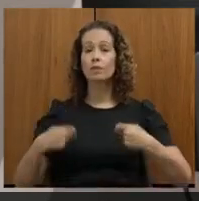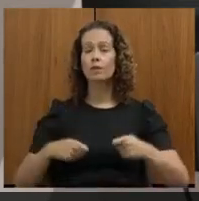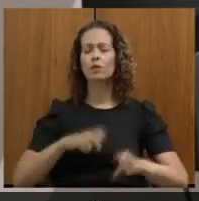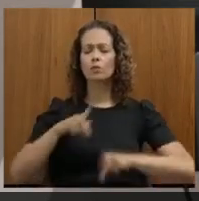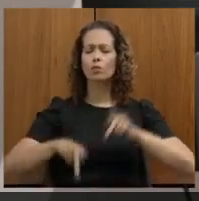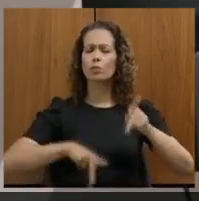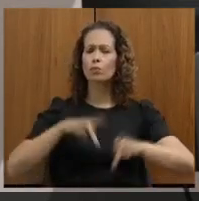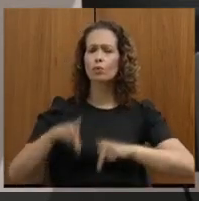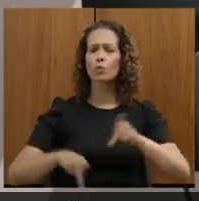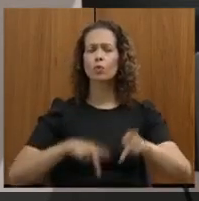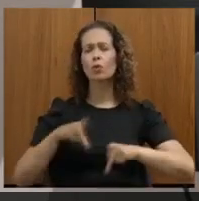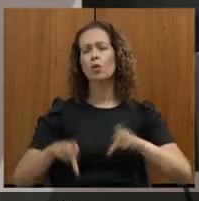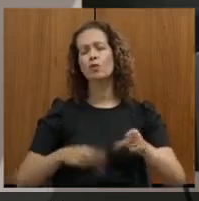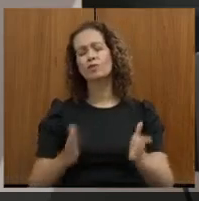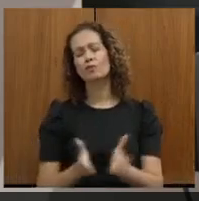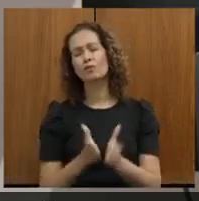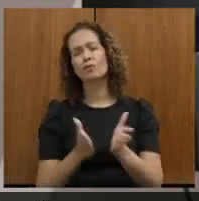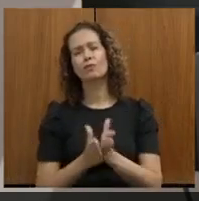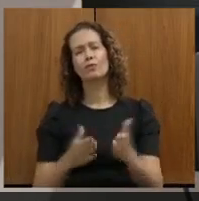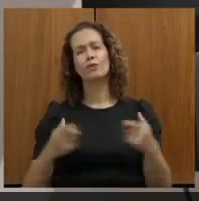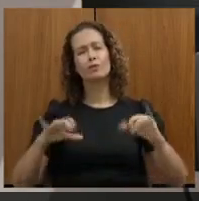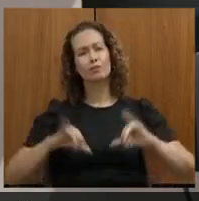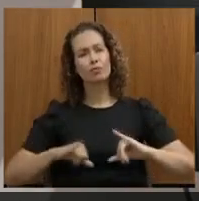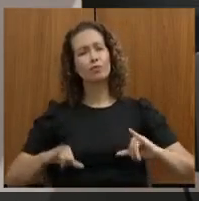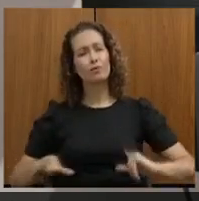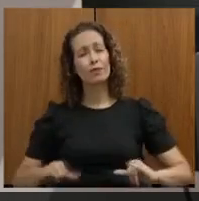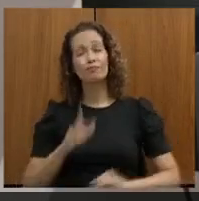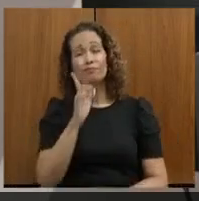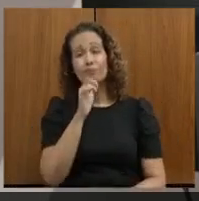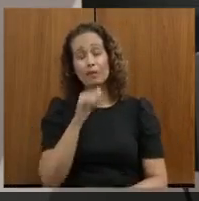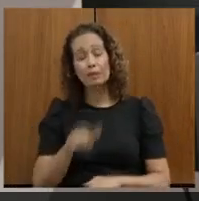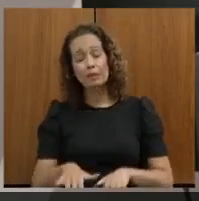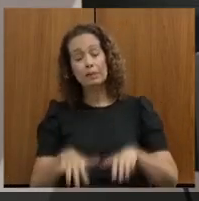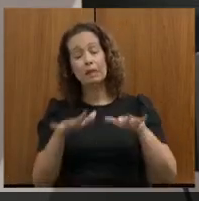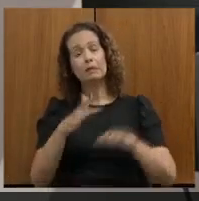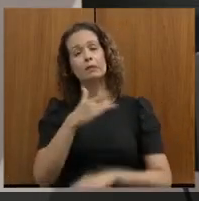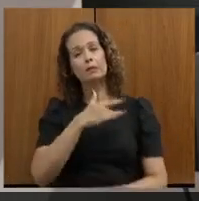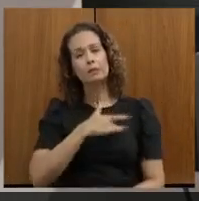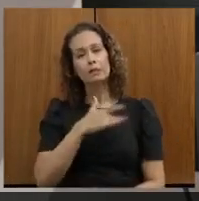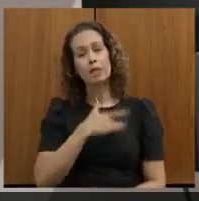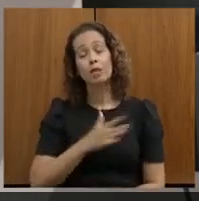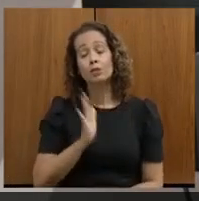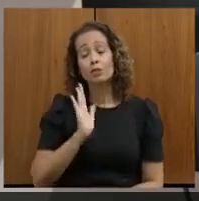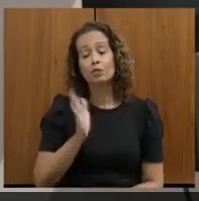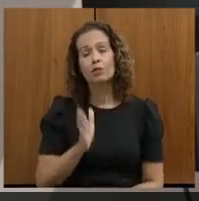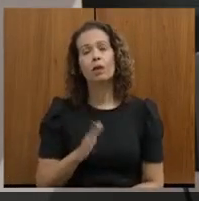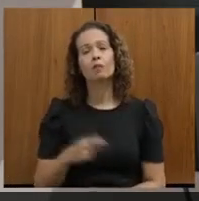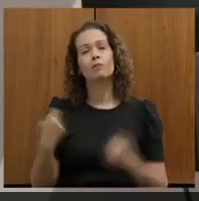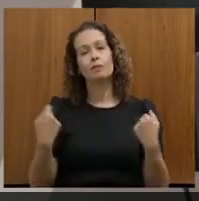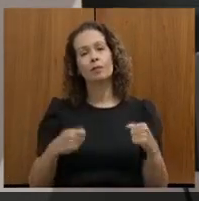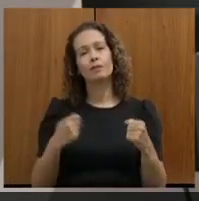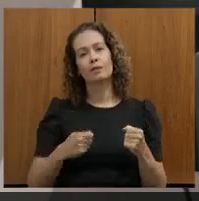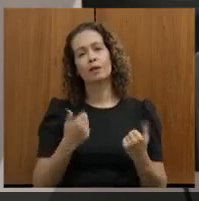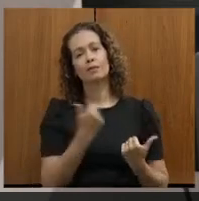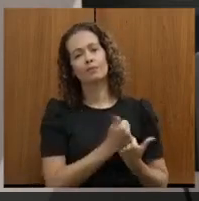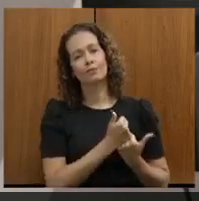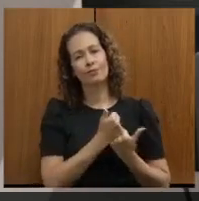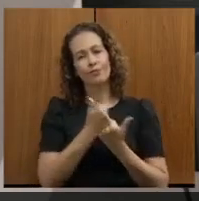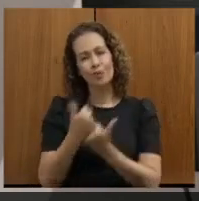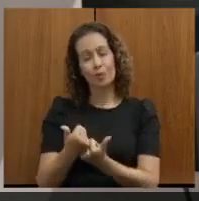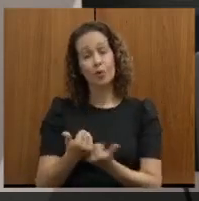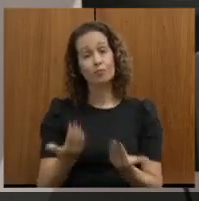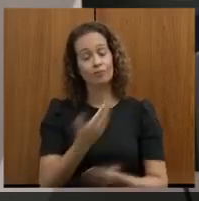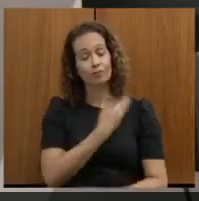carente, povo sofrido, e com essas águas, coitado deles, eles precisavam desse total apoio. É o que eu falo desse